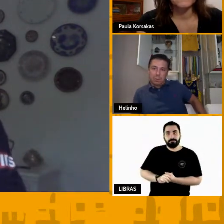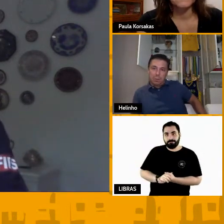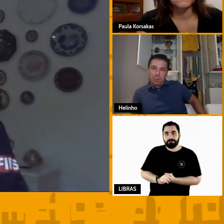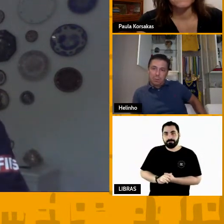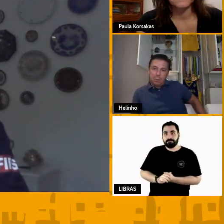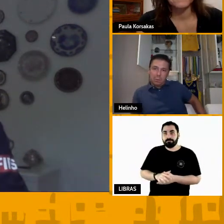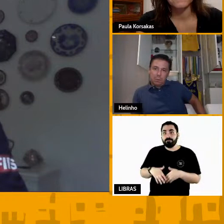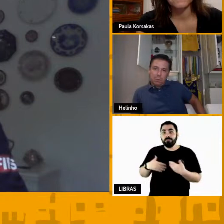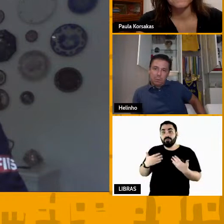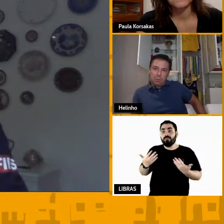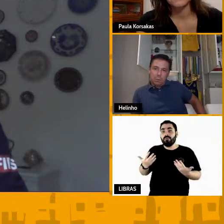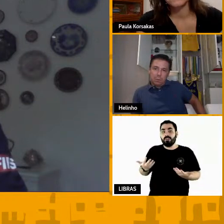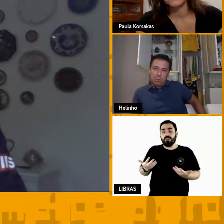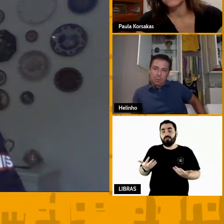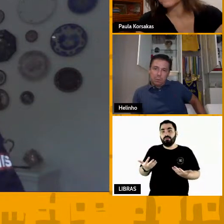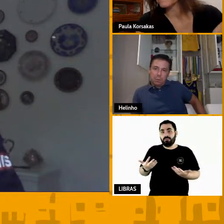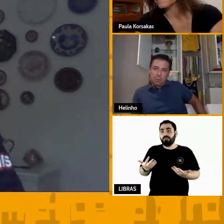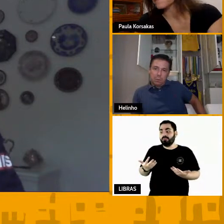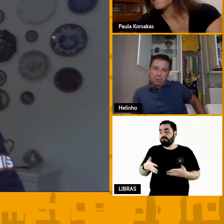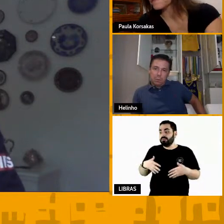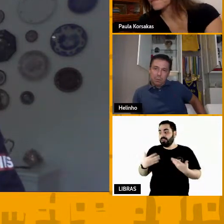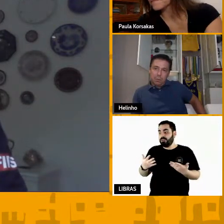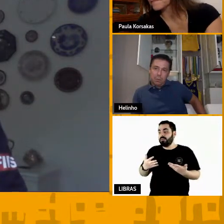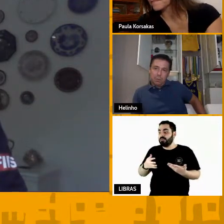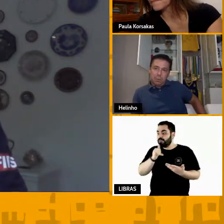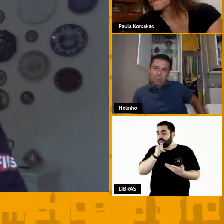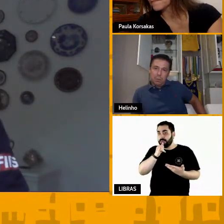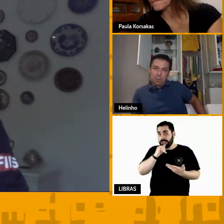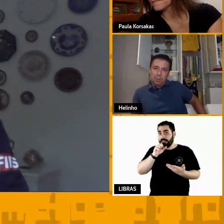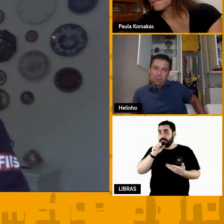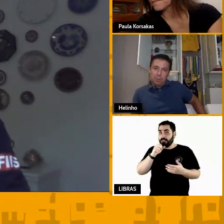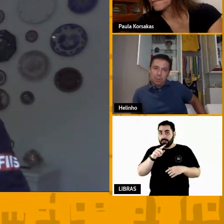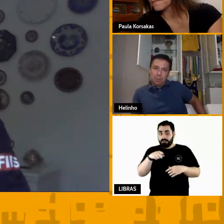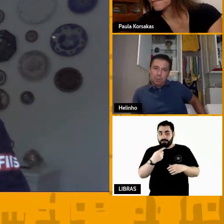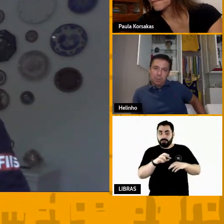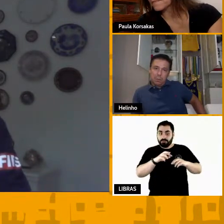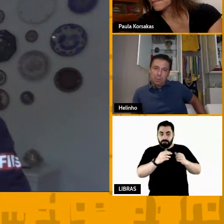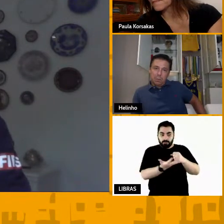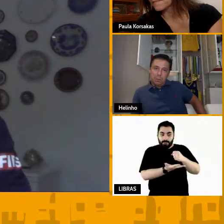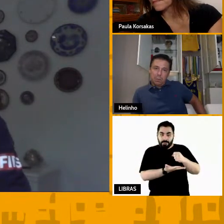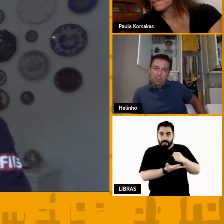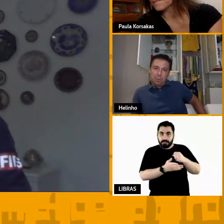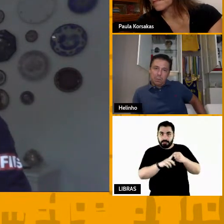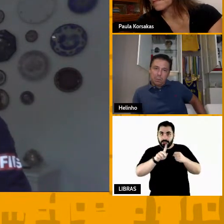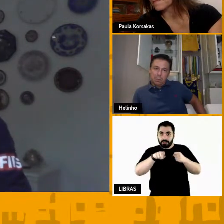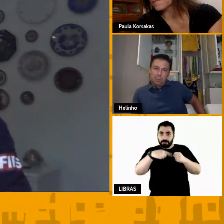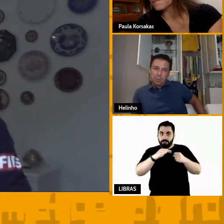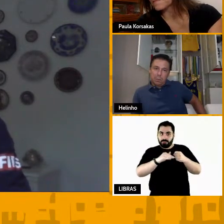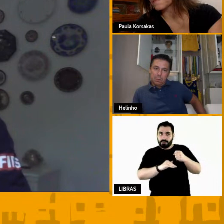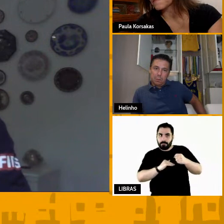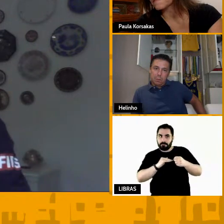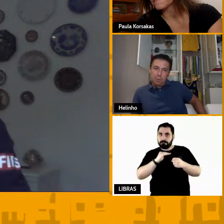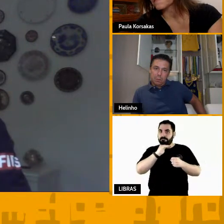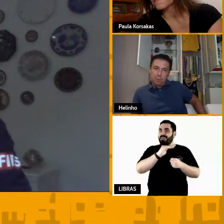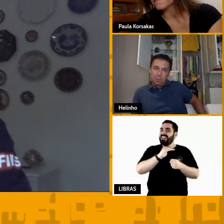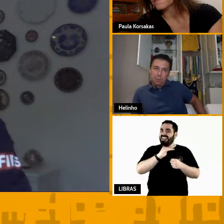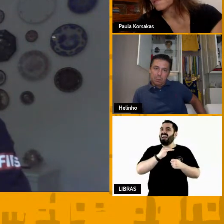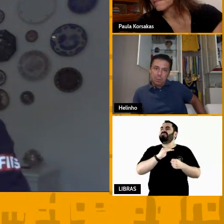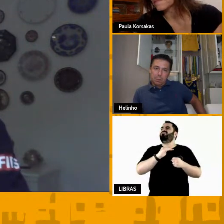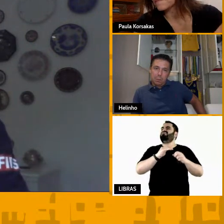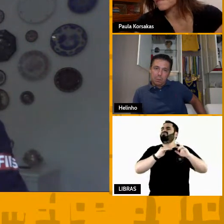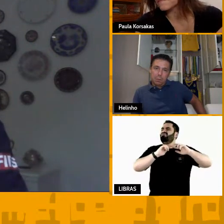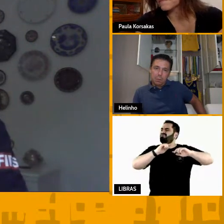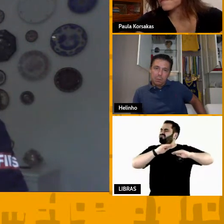pular da base para o profissional o degrau é muito alto e normalmente essa